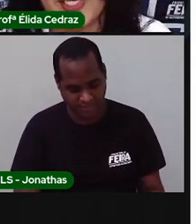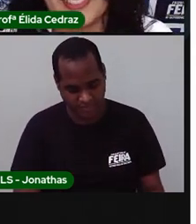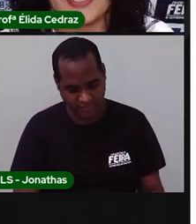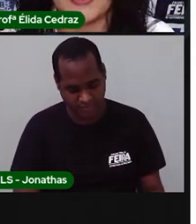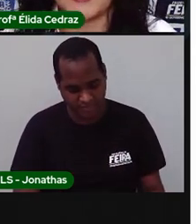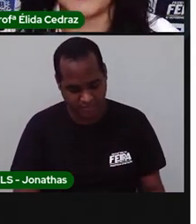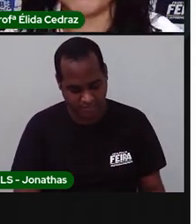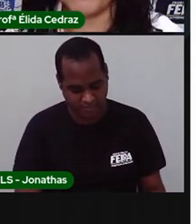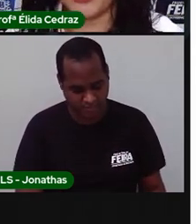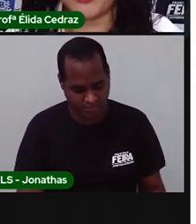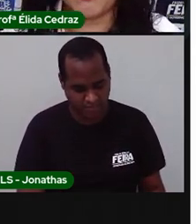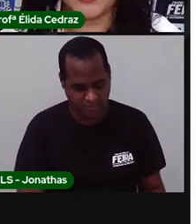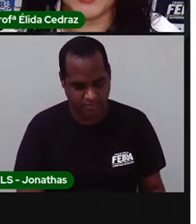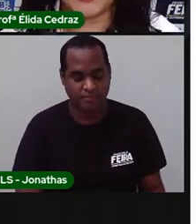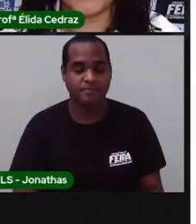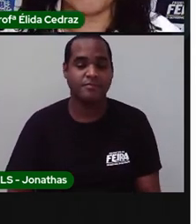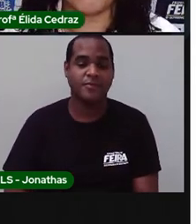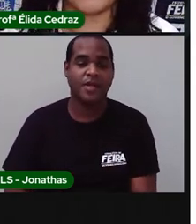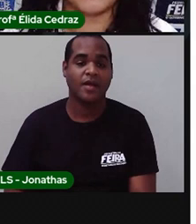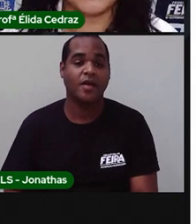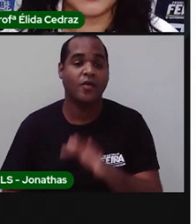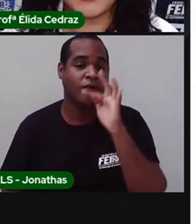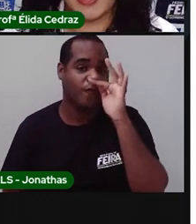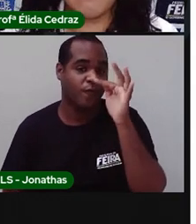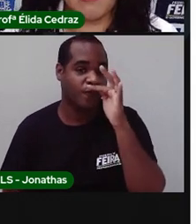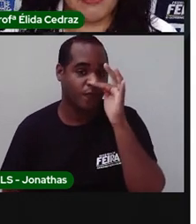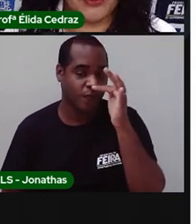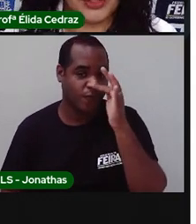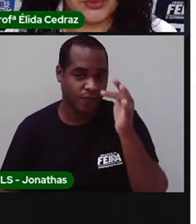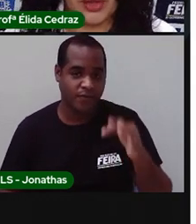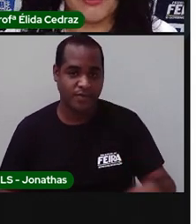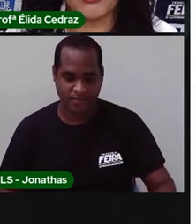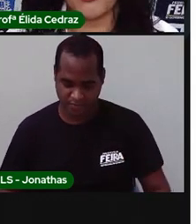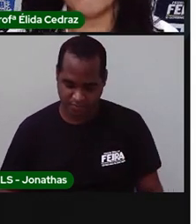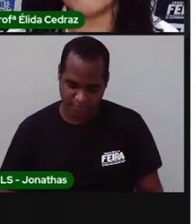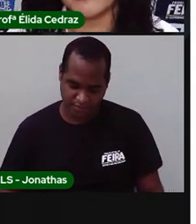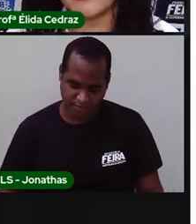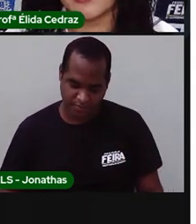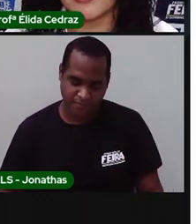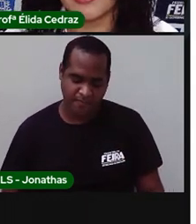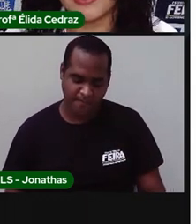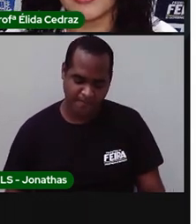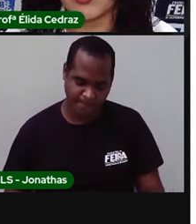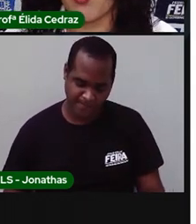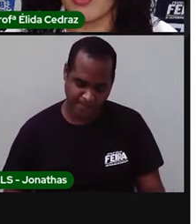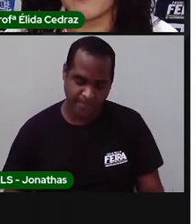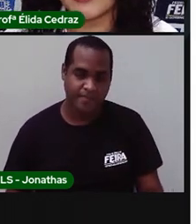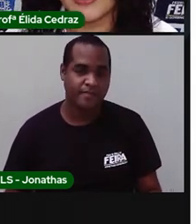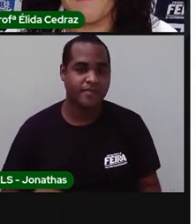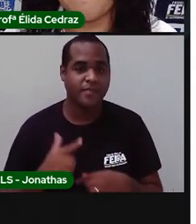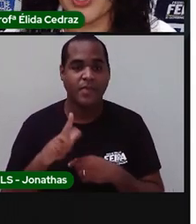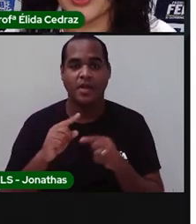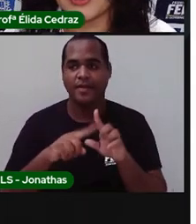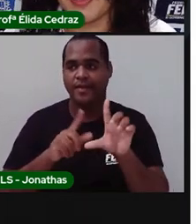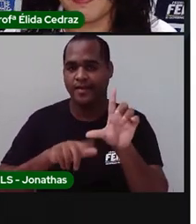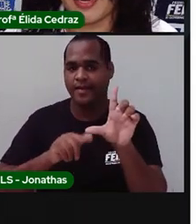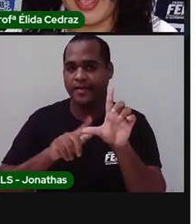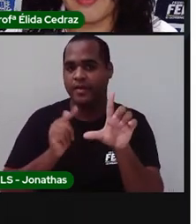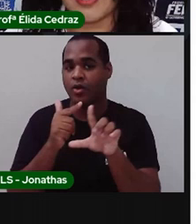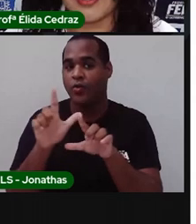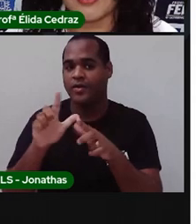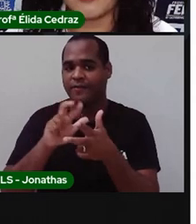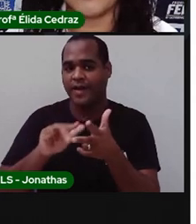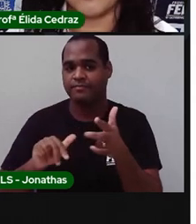Flores. Muito bem. E aí vai pulando, ó. Pulou várias letrinhas. Qual vai ser a próxima